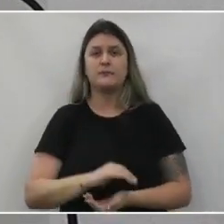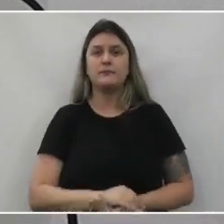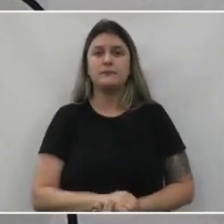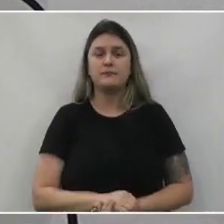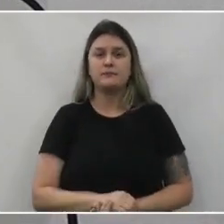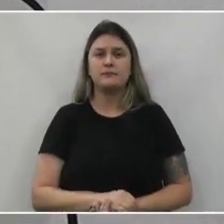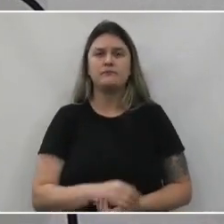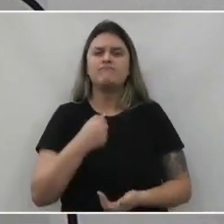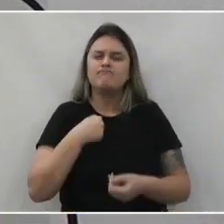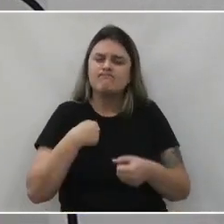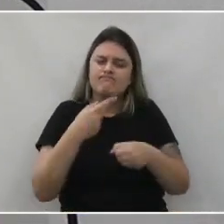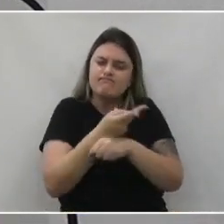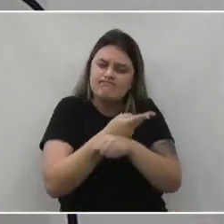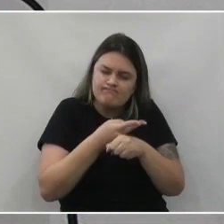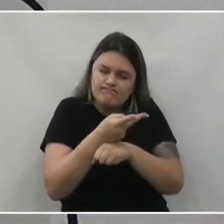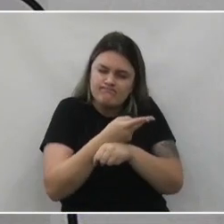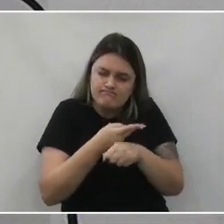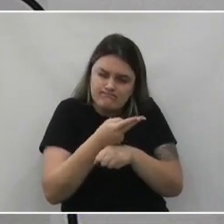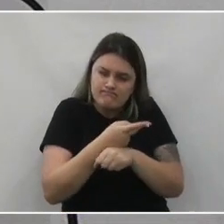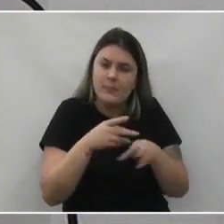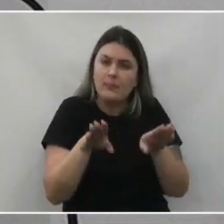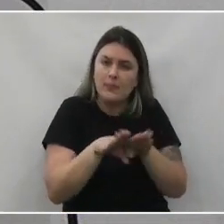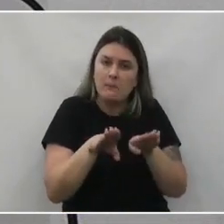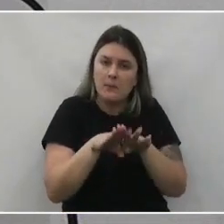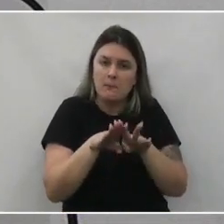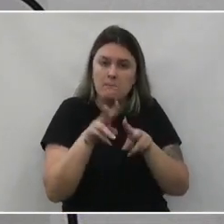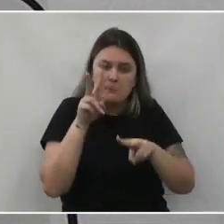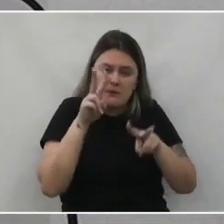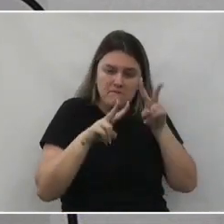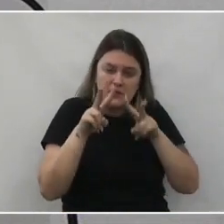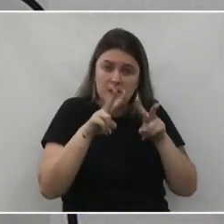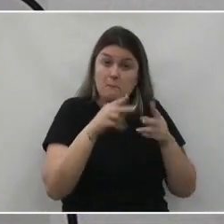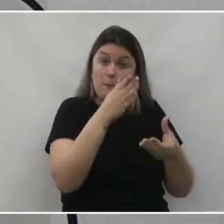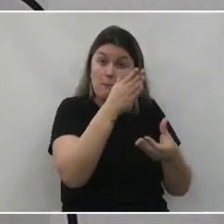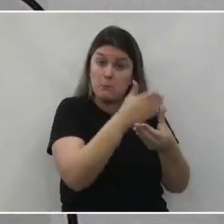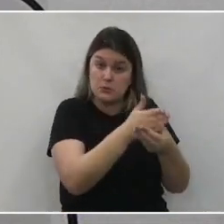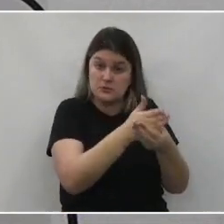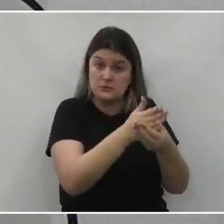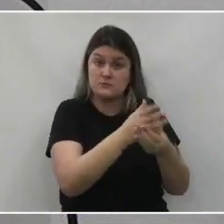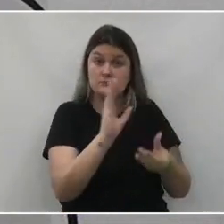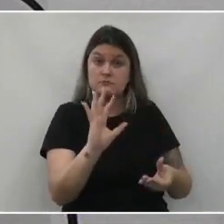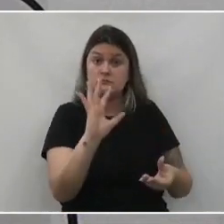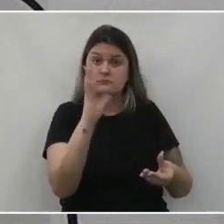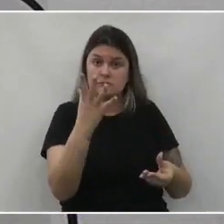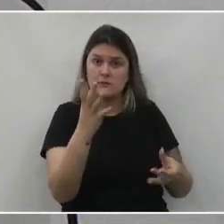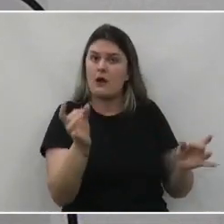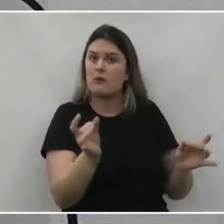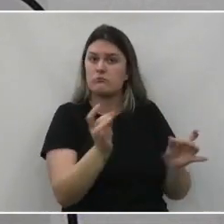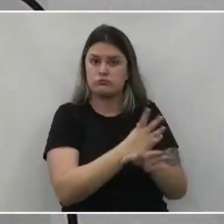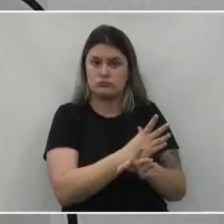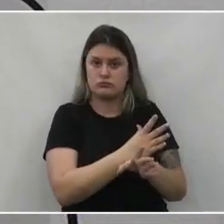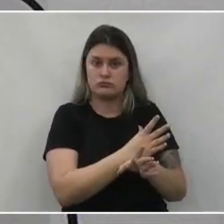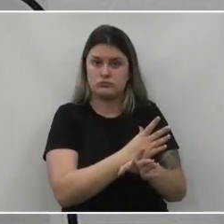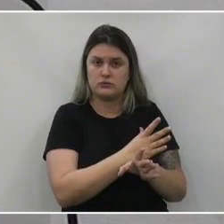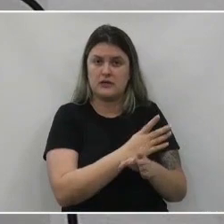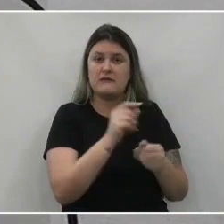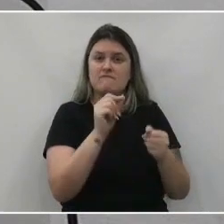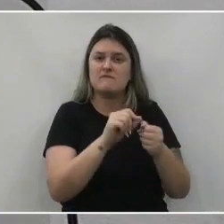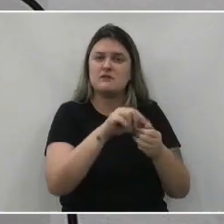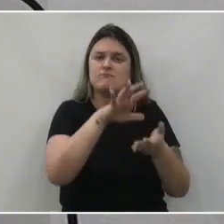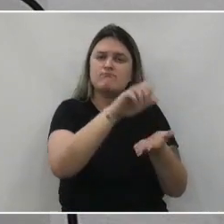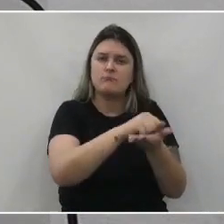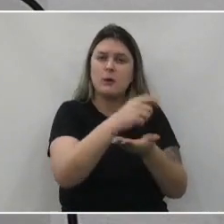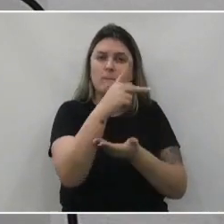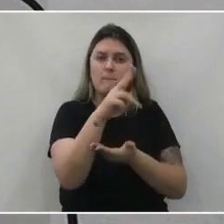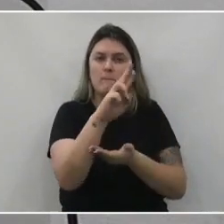procurei também verificar. Esse processo foi instaurado e concluído e protocolado